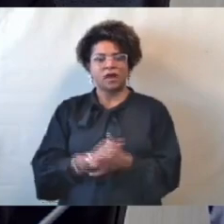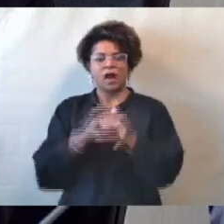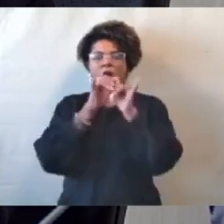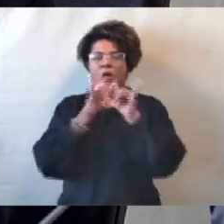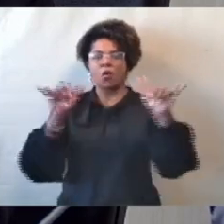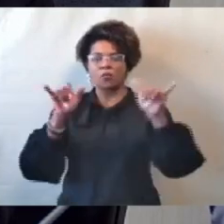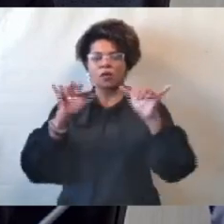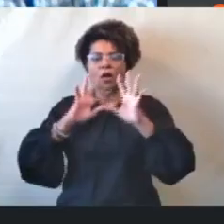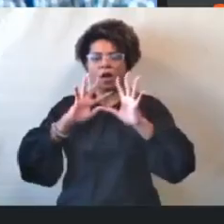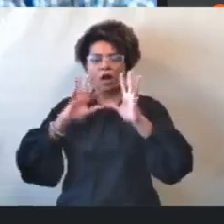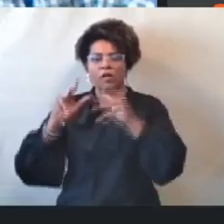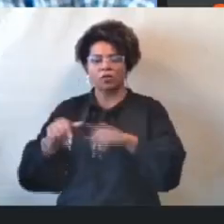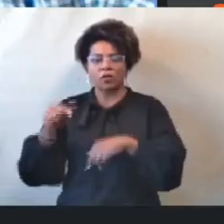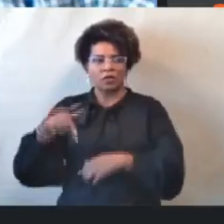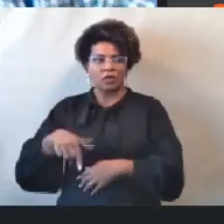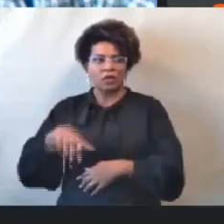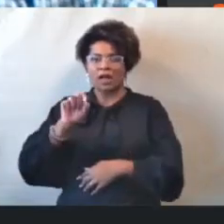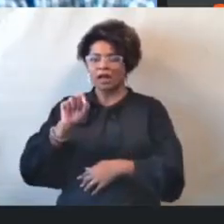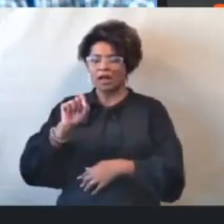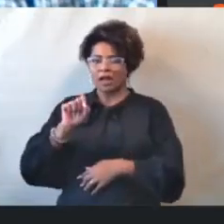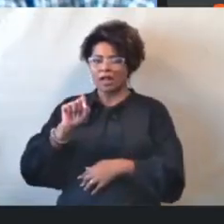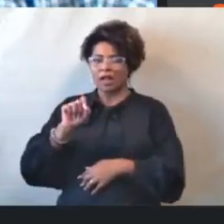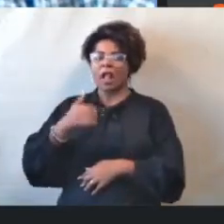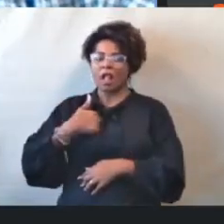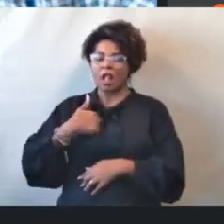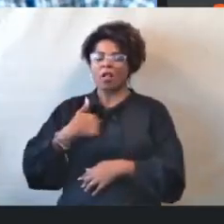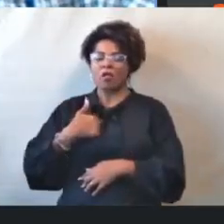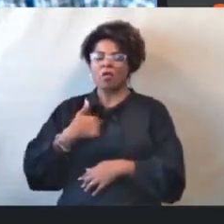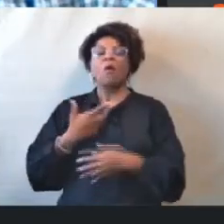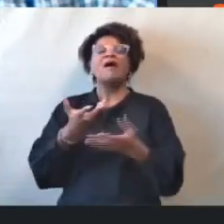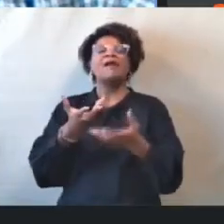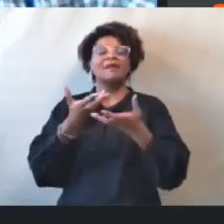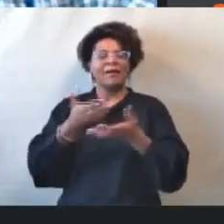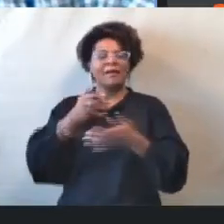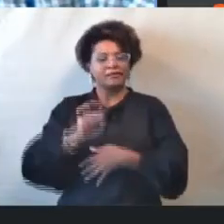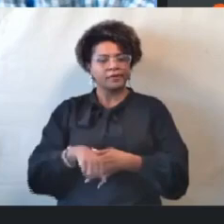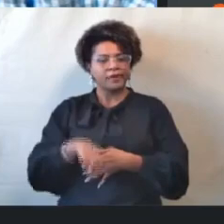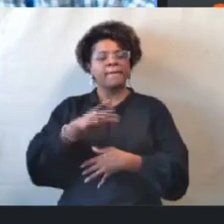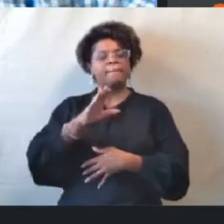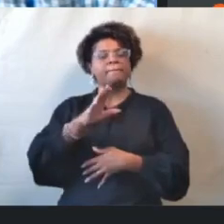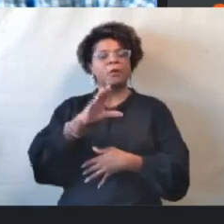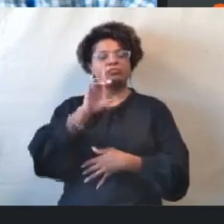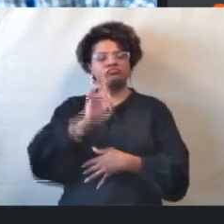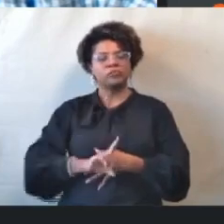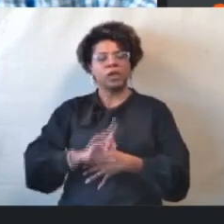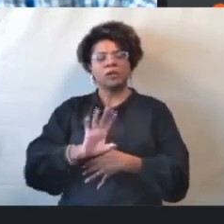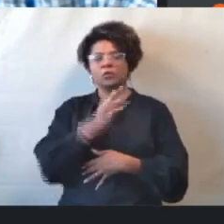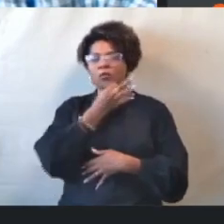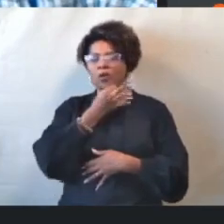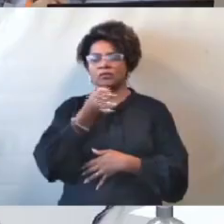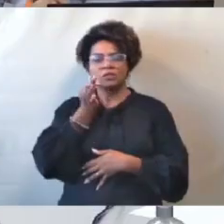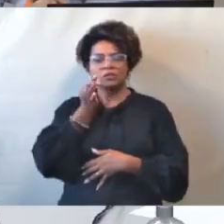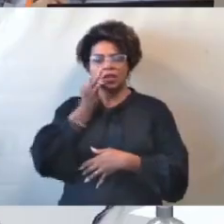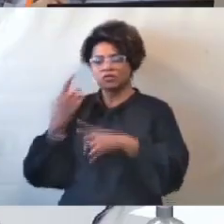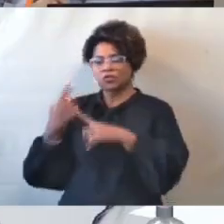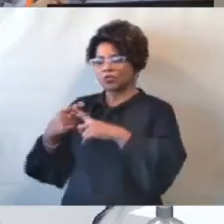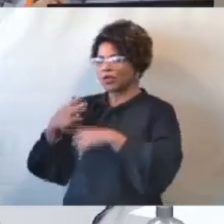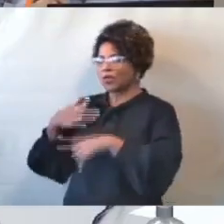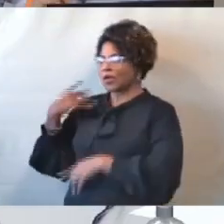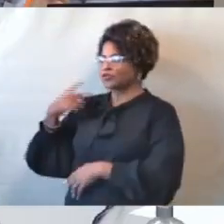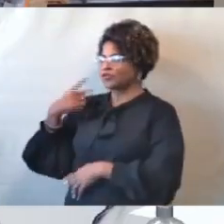todos que eu vou exercer o meu direito ao silêncio conforme a orientação do meu advogado. Perfeitamente.